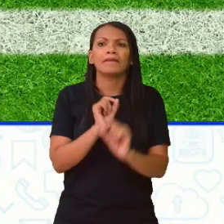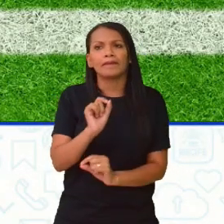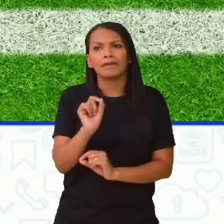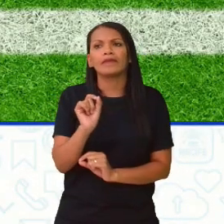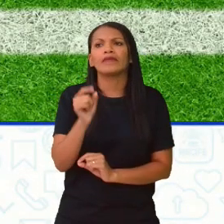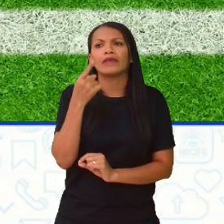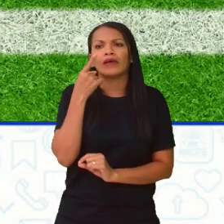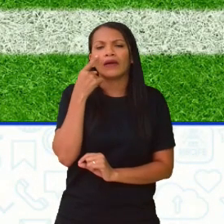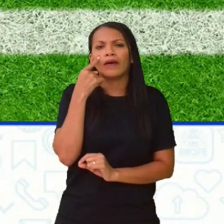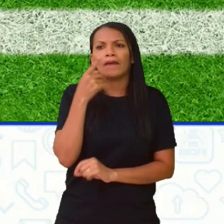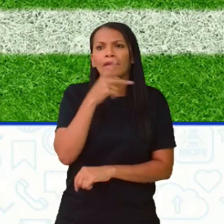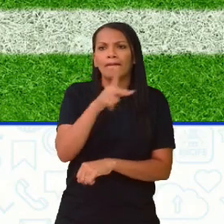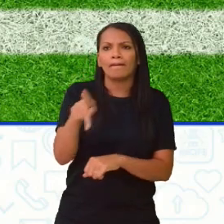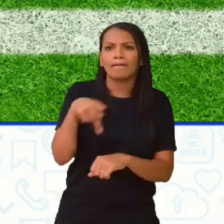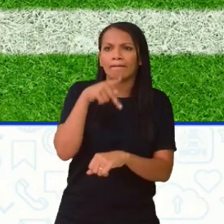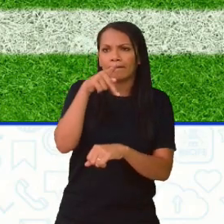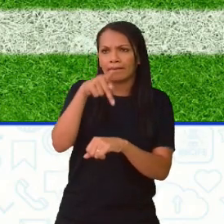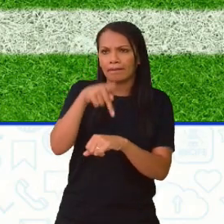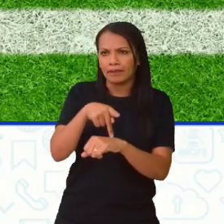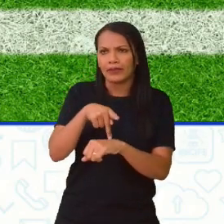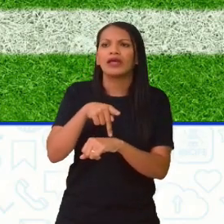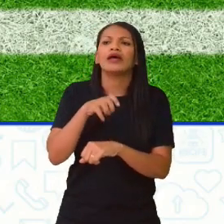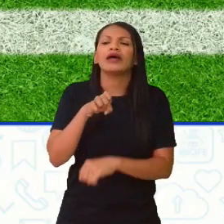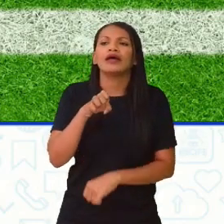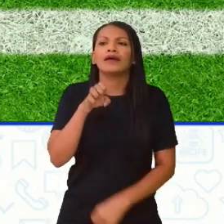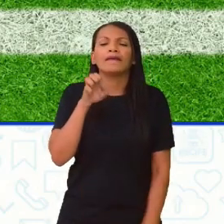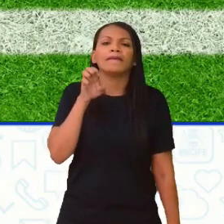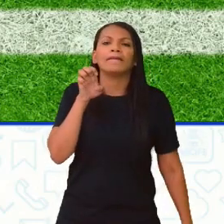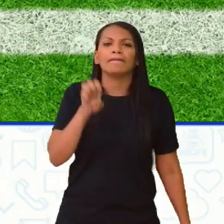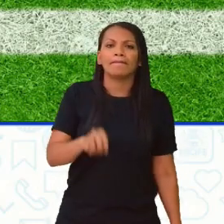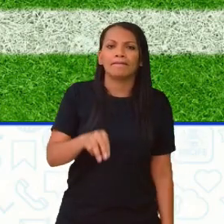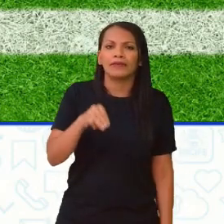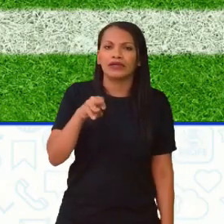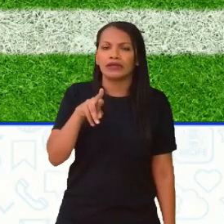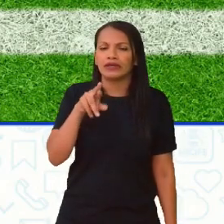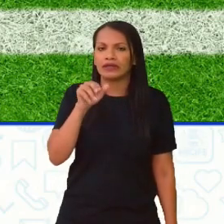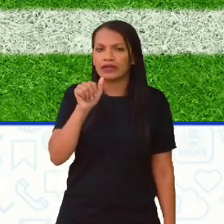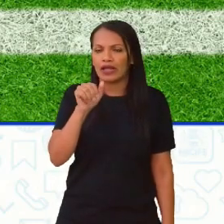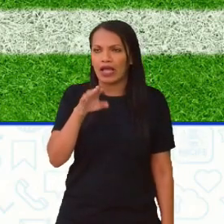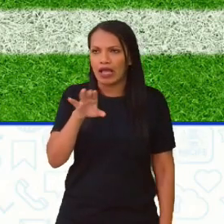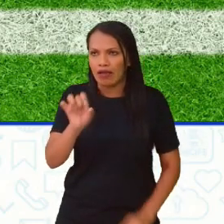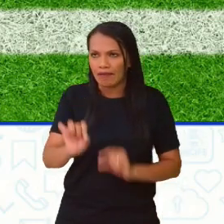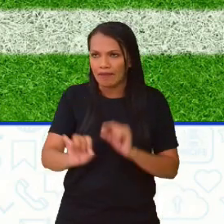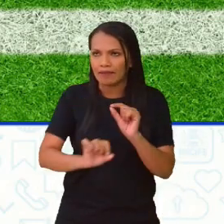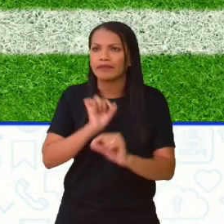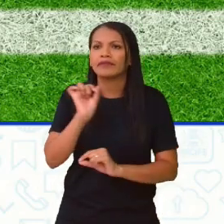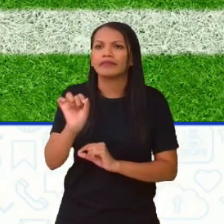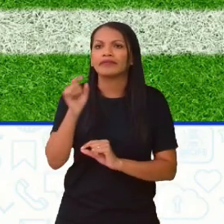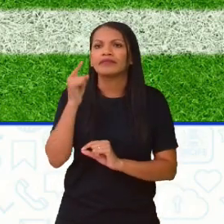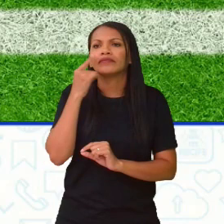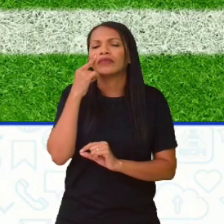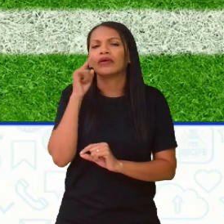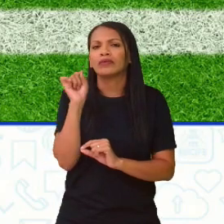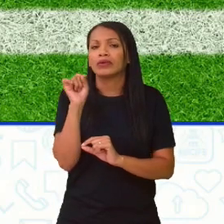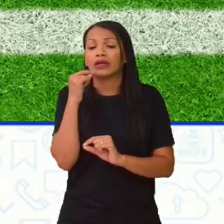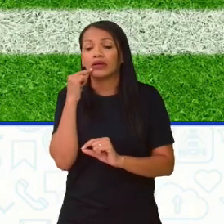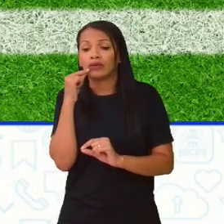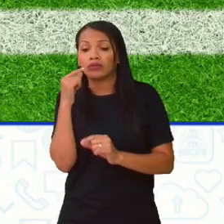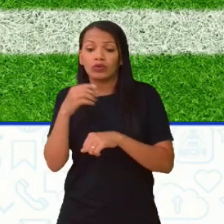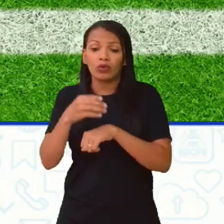chama o país de Emirado, tá certo? O Catar é uma monarquia absolutista e